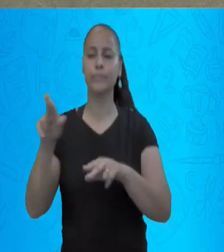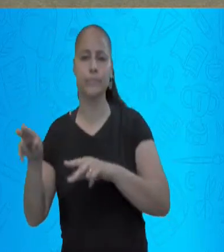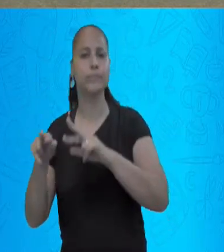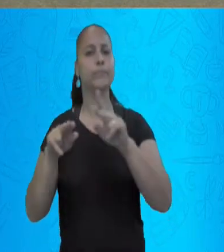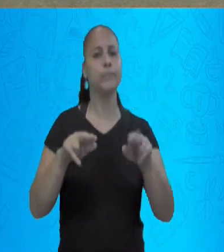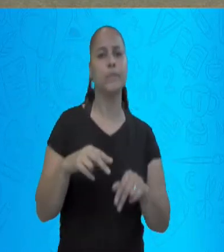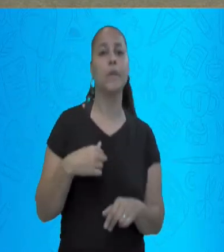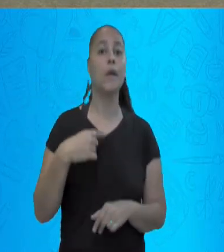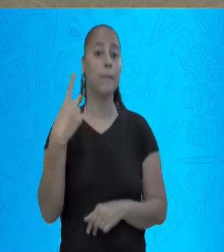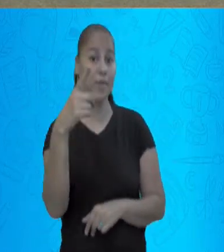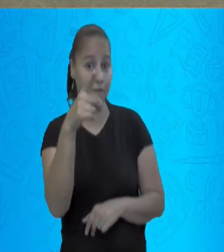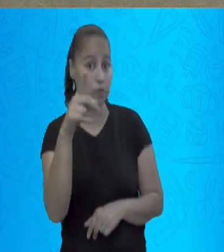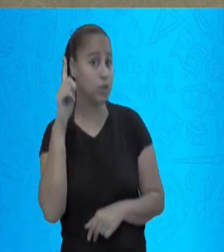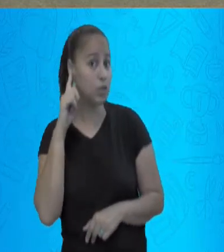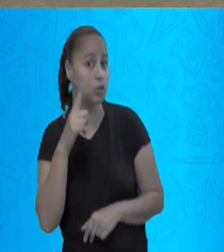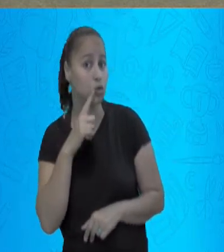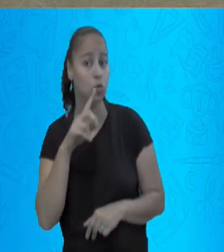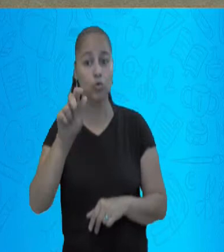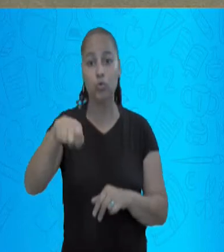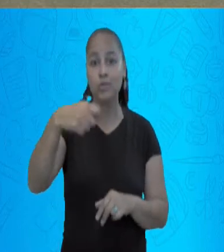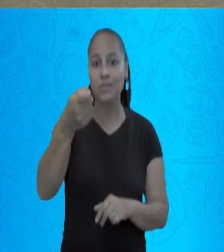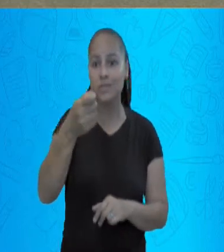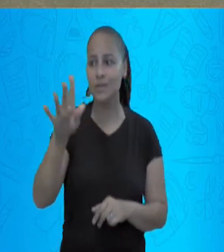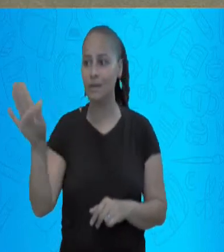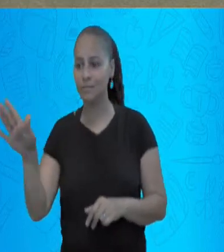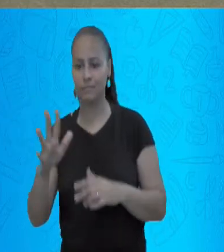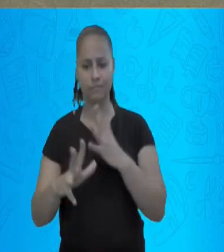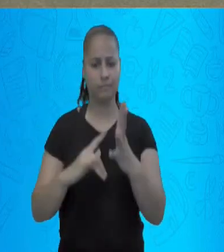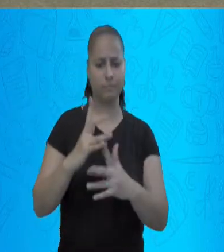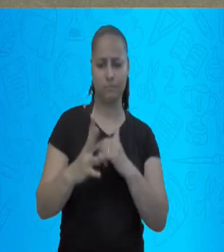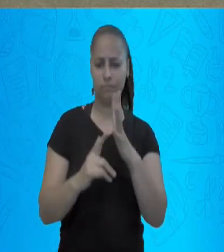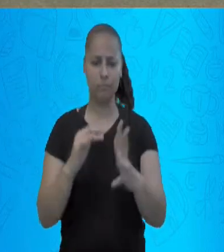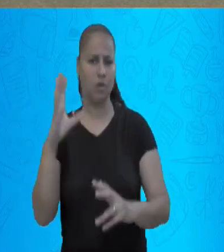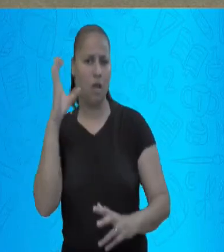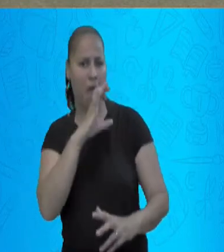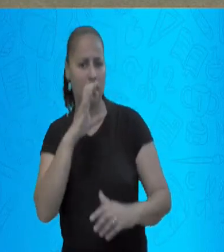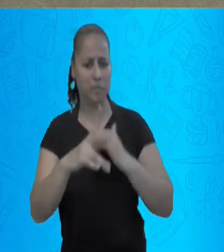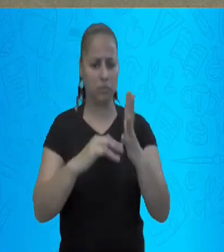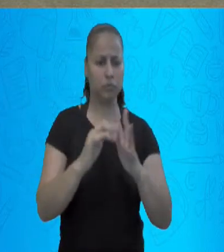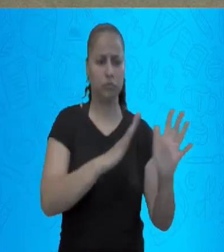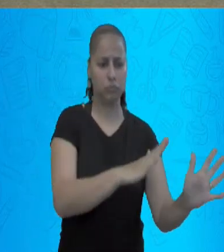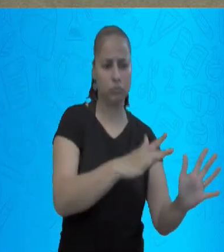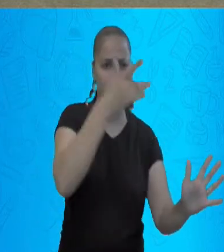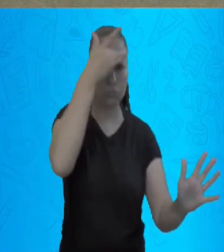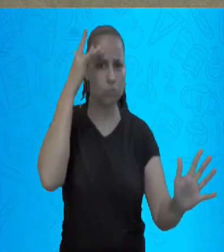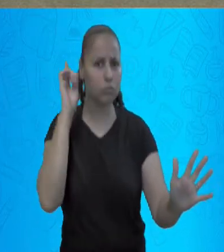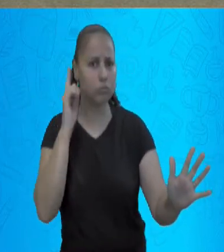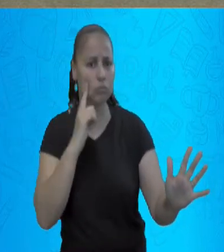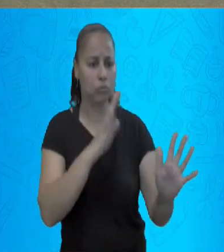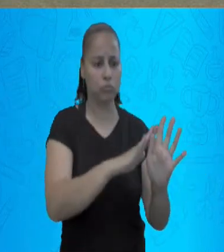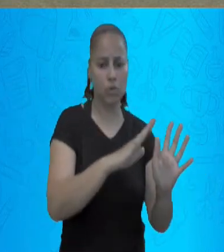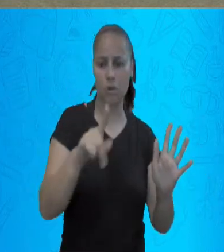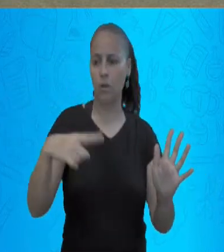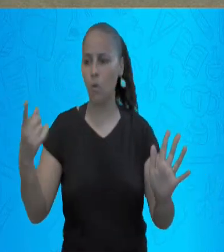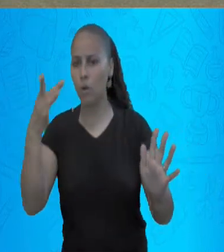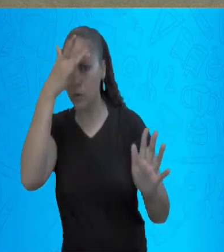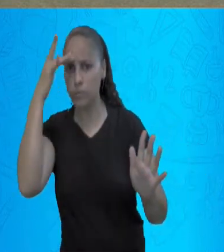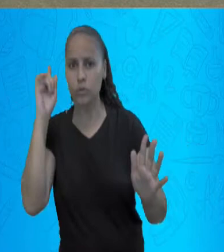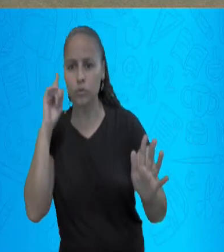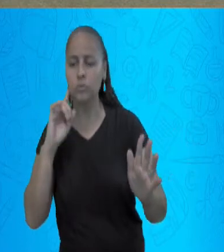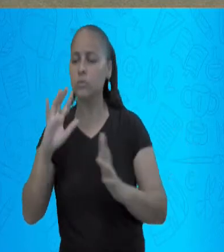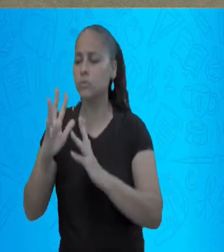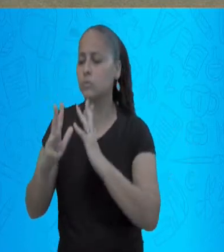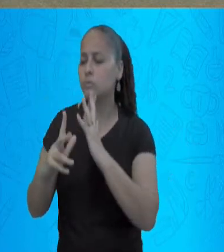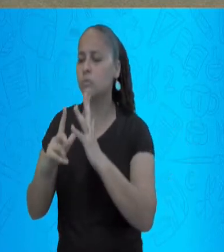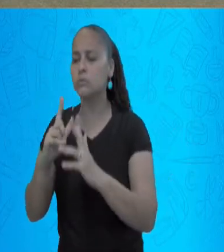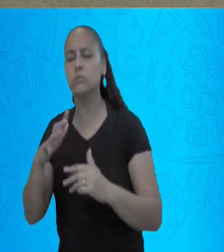igual, igualzinho. Cada pessoa tem um timbre de voz. E esse timbre a gente pode perceber